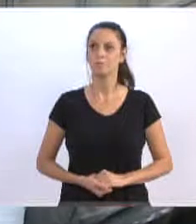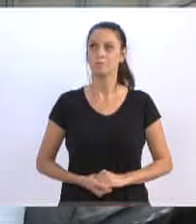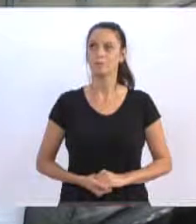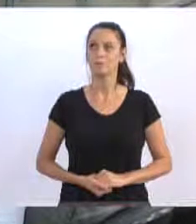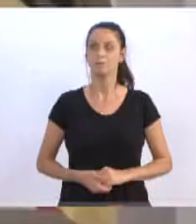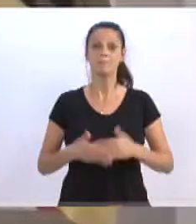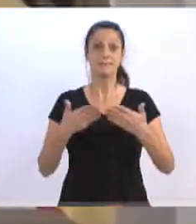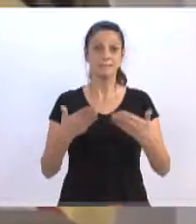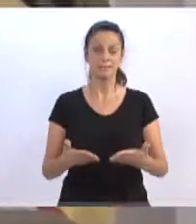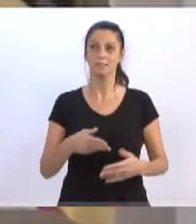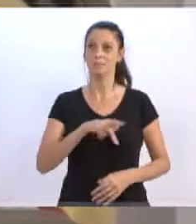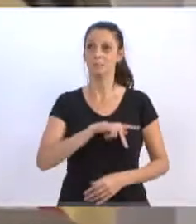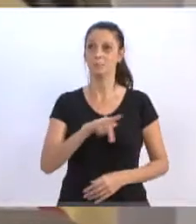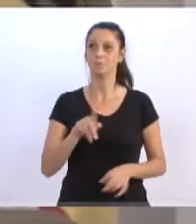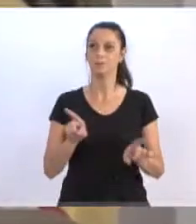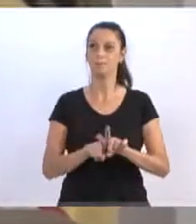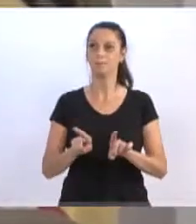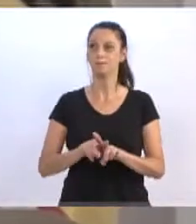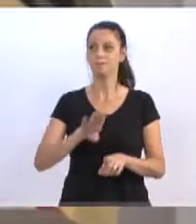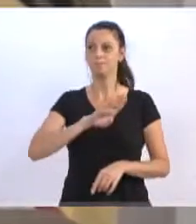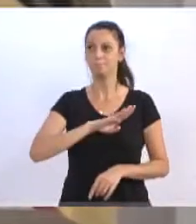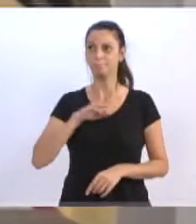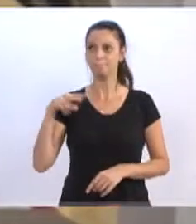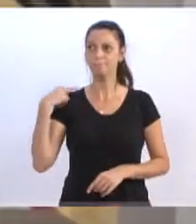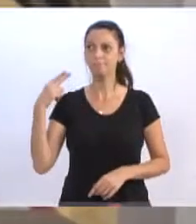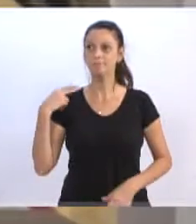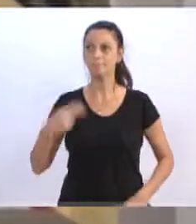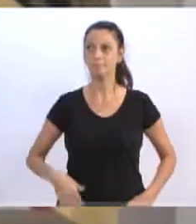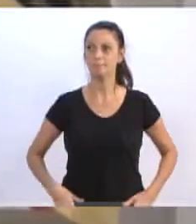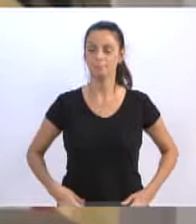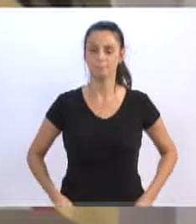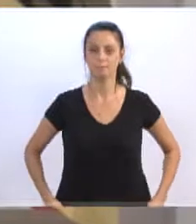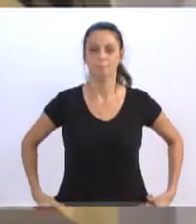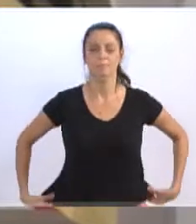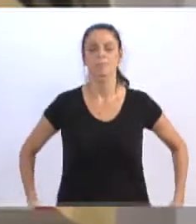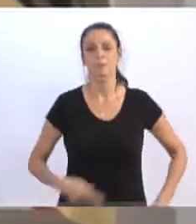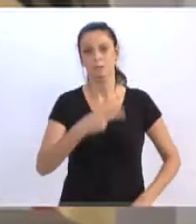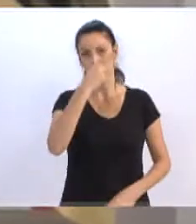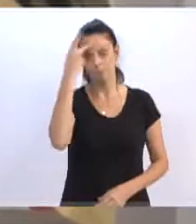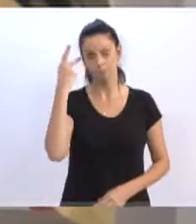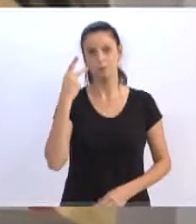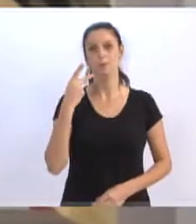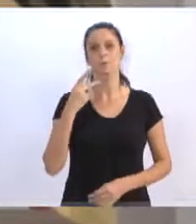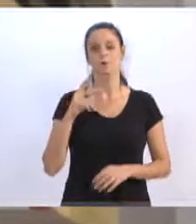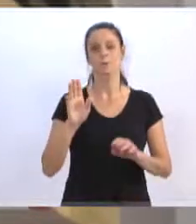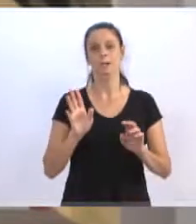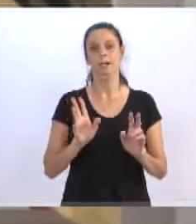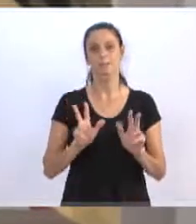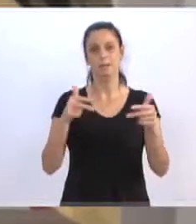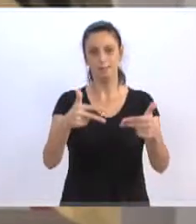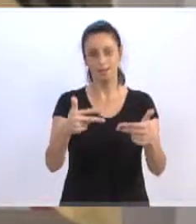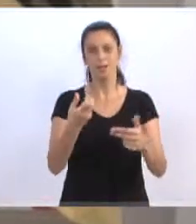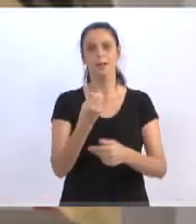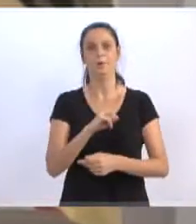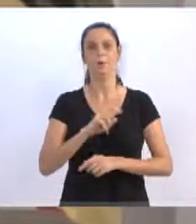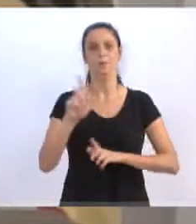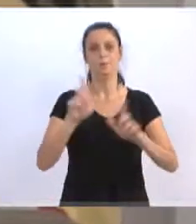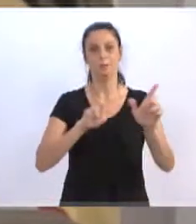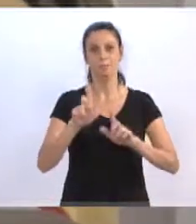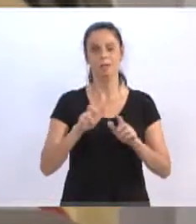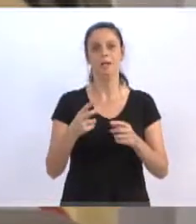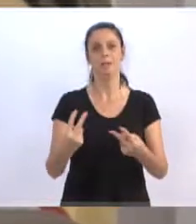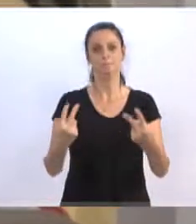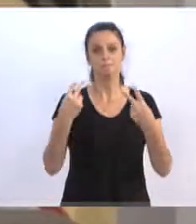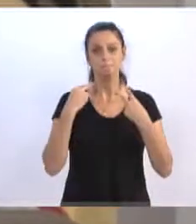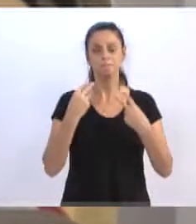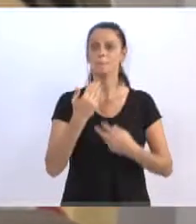Senhor presidente, colegas vereadores, a quem nos assiste do plenário ou pela TVL, muito boa tarde. O senhor